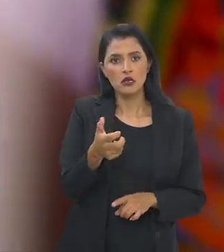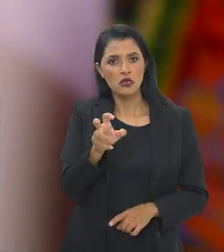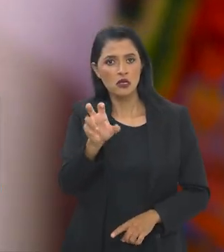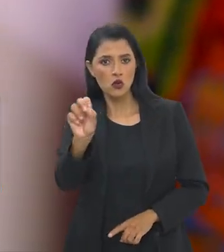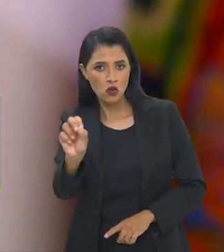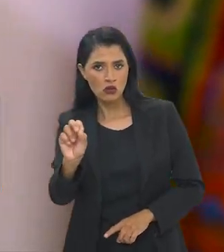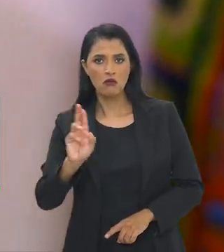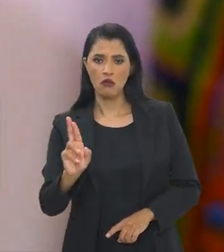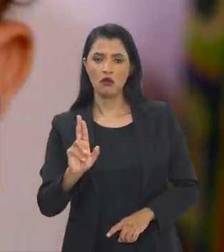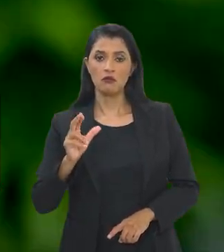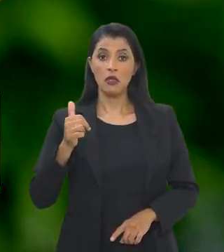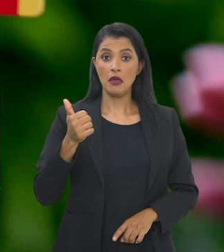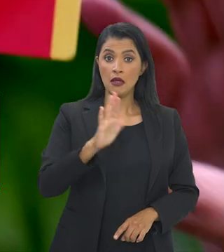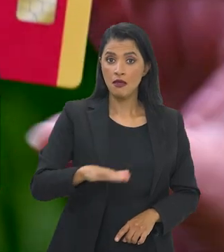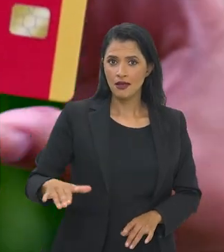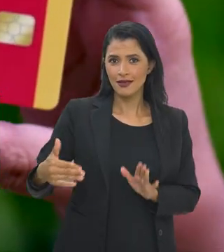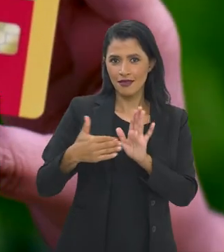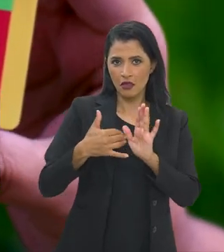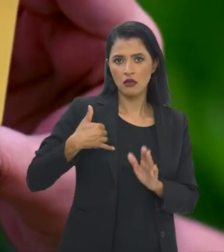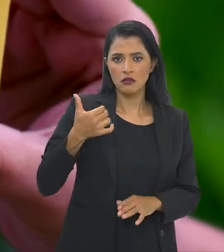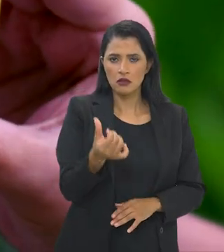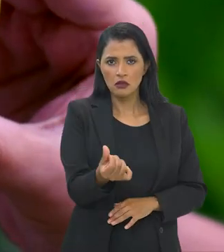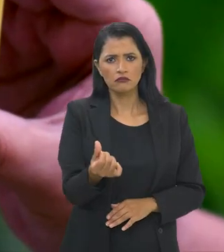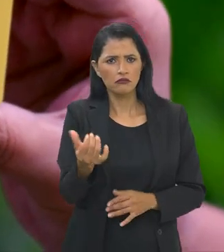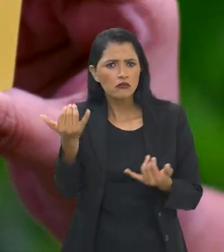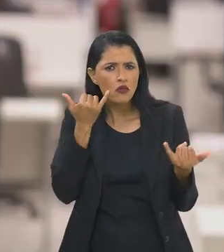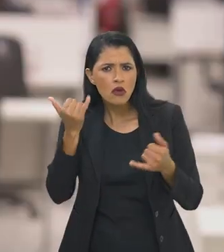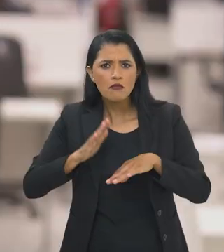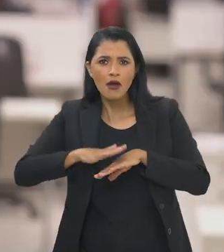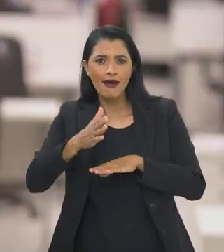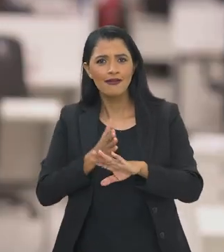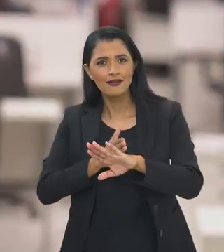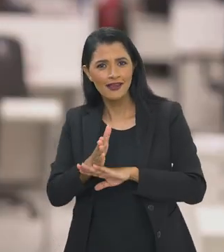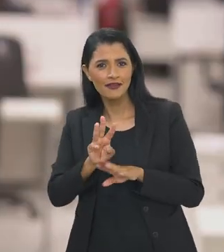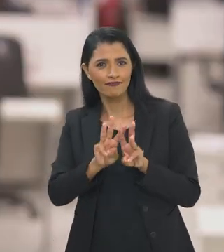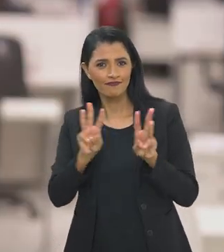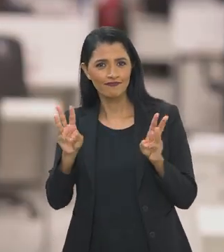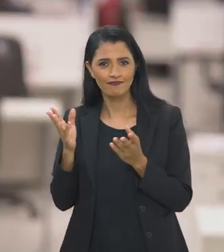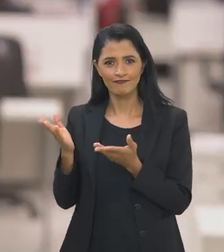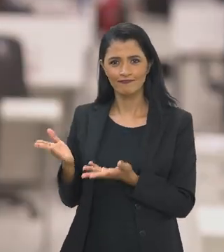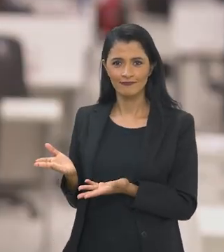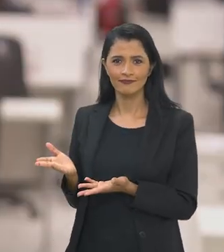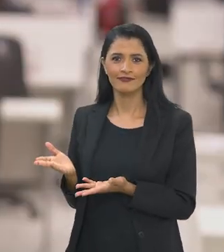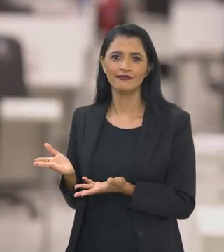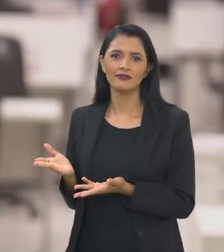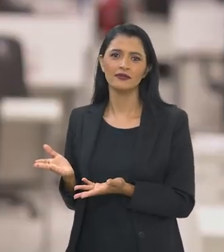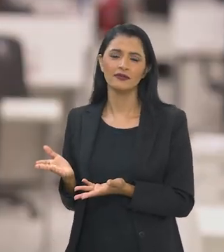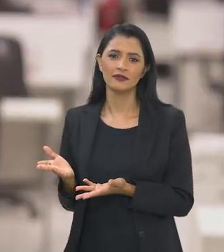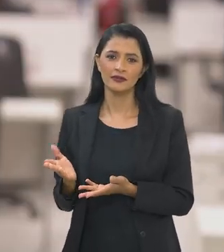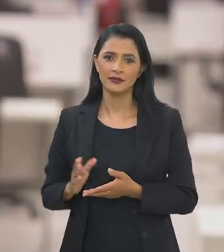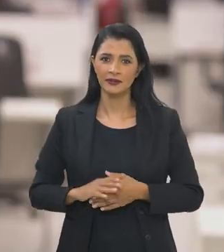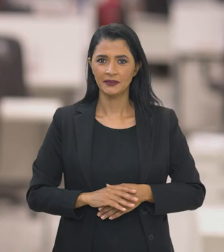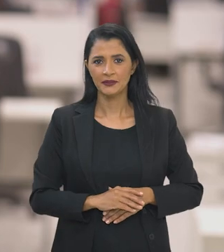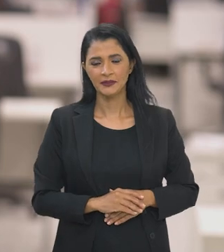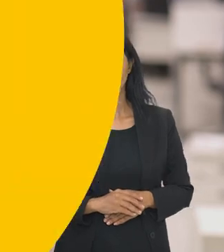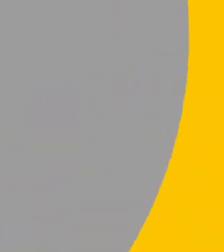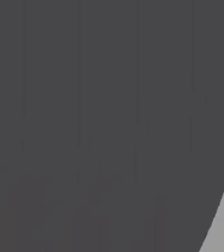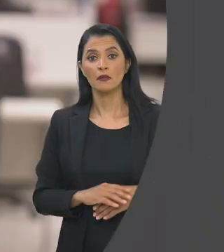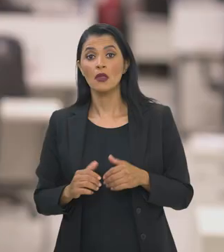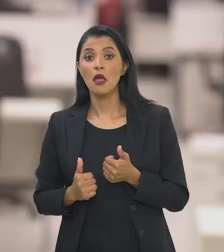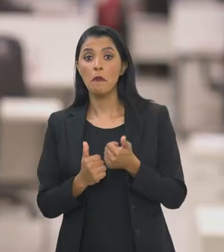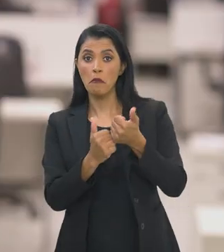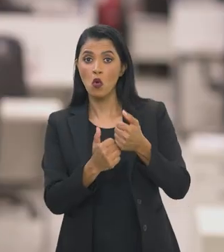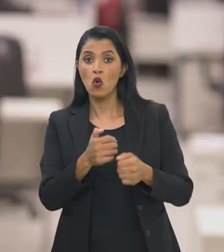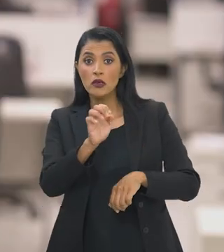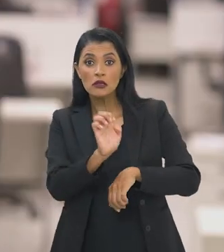150 reais por criança de até 6 anos de idade. Para saber mais, acesse gov.br.mds.